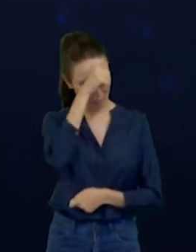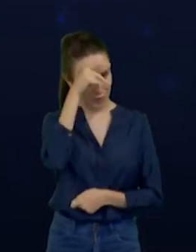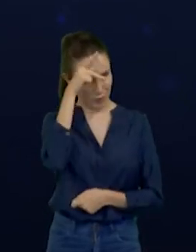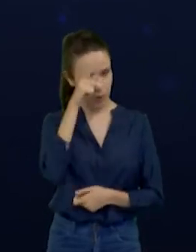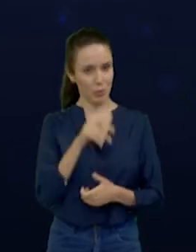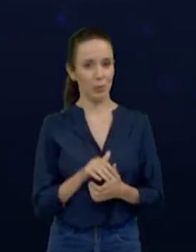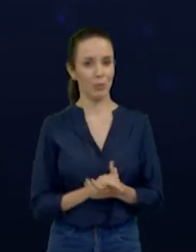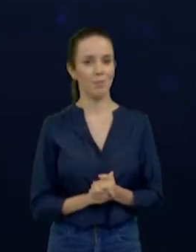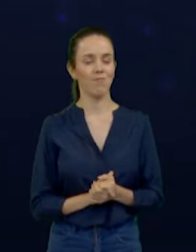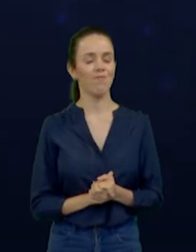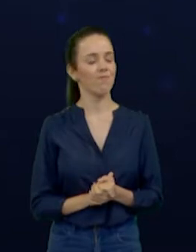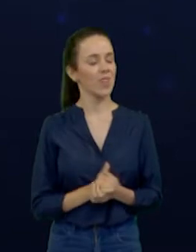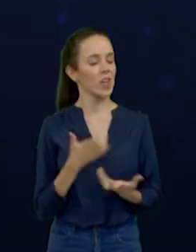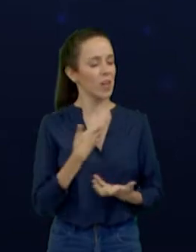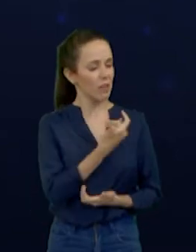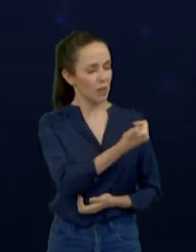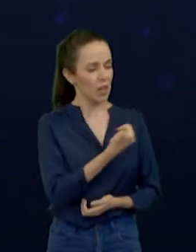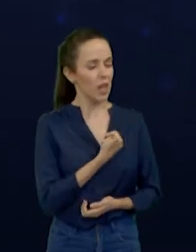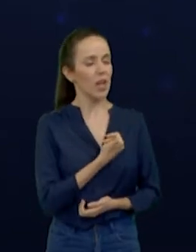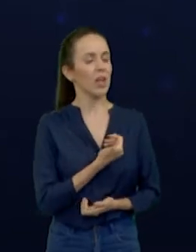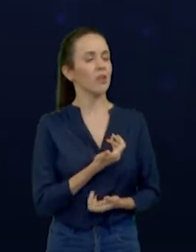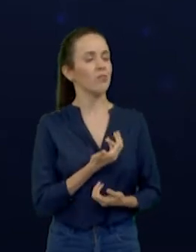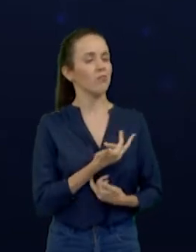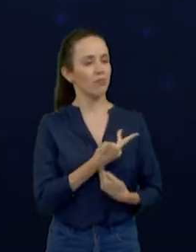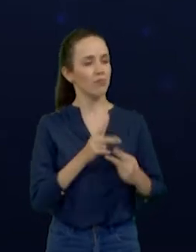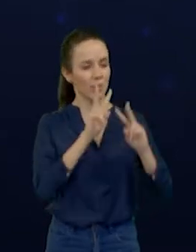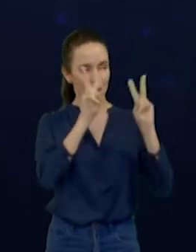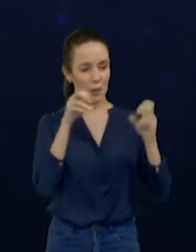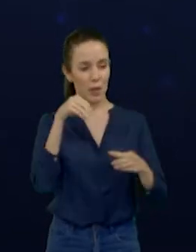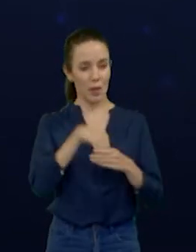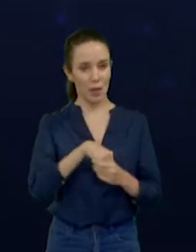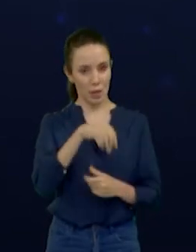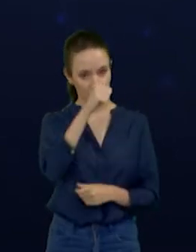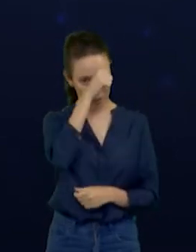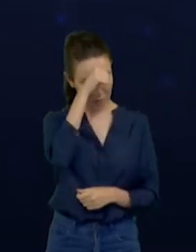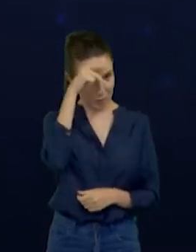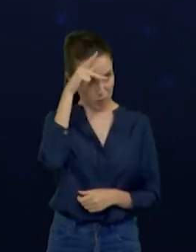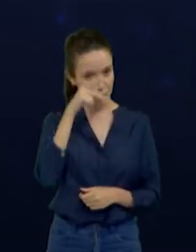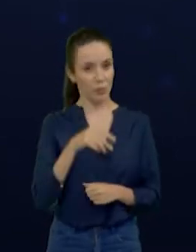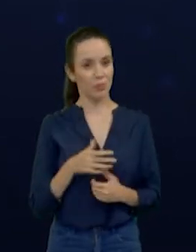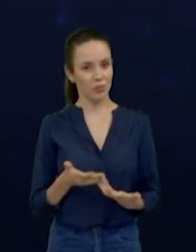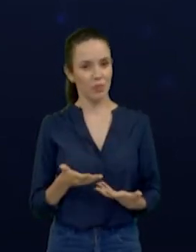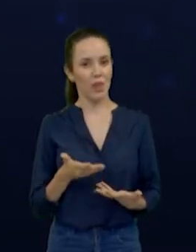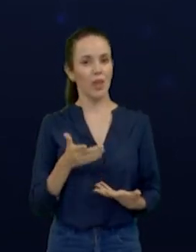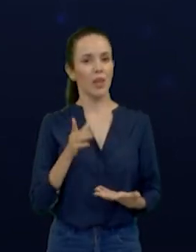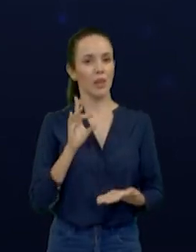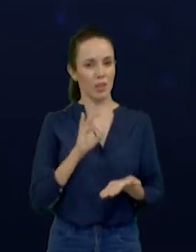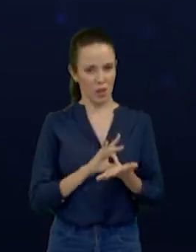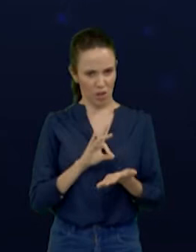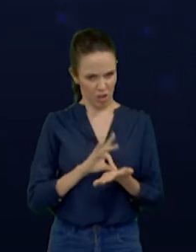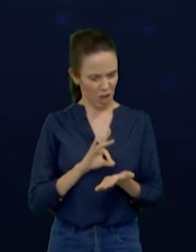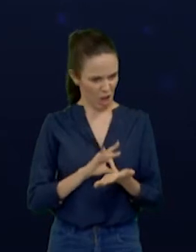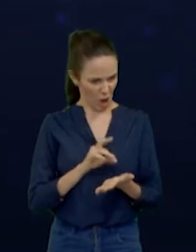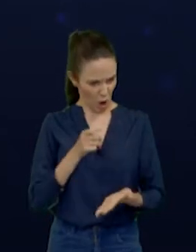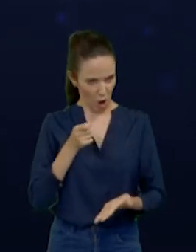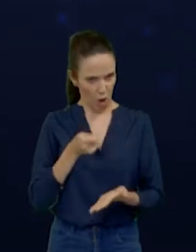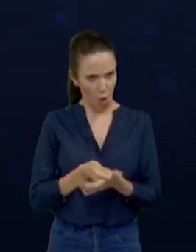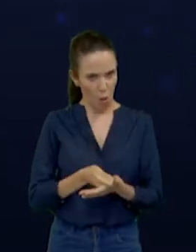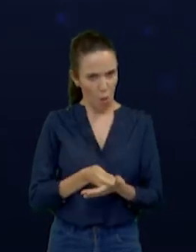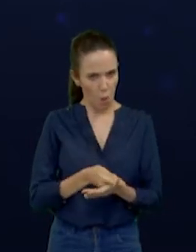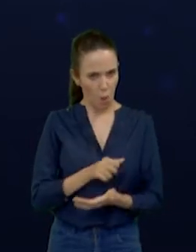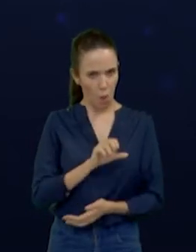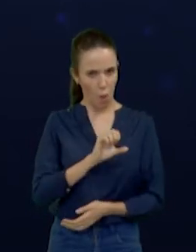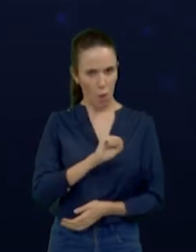informações que a gente obteve. A prefeitura, na área da educação, realmente comprou oito milhões em livros